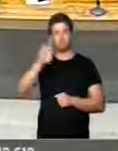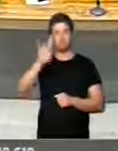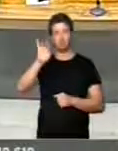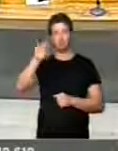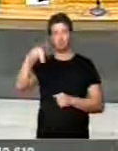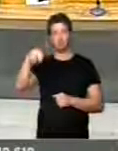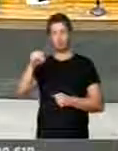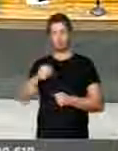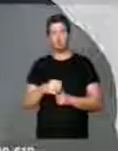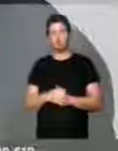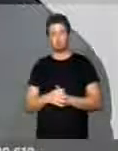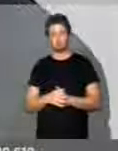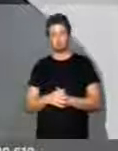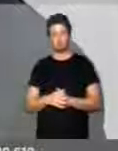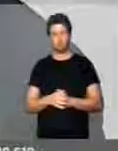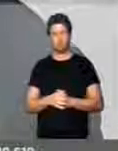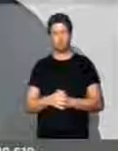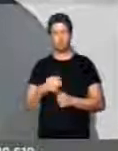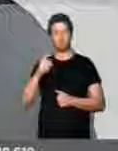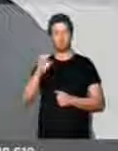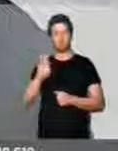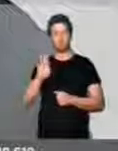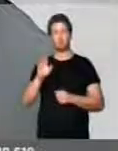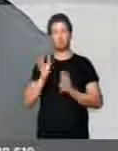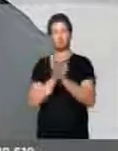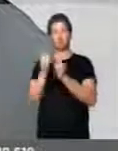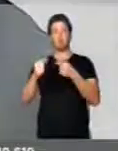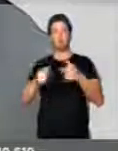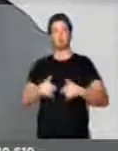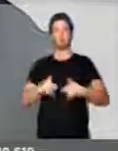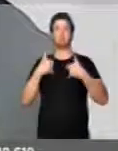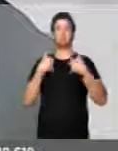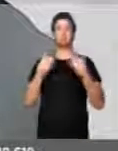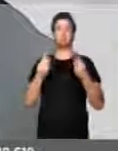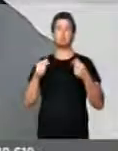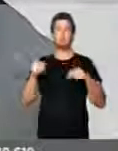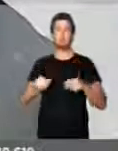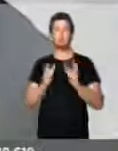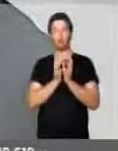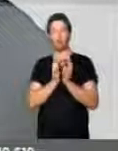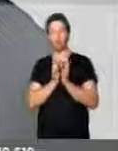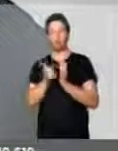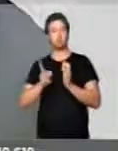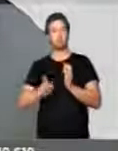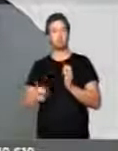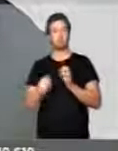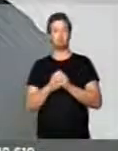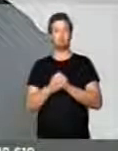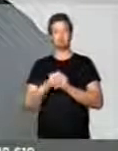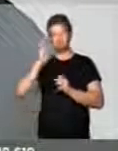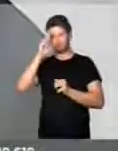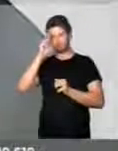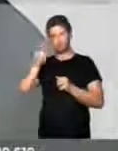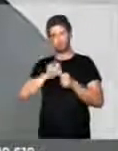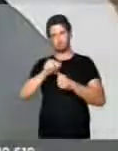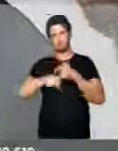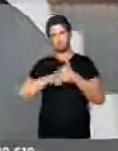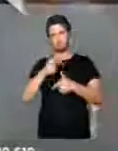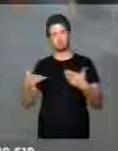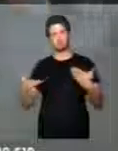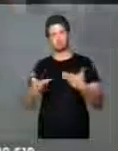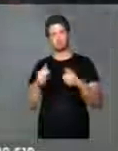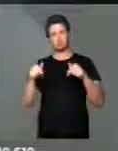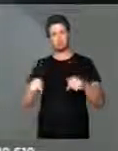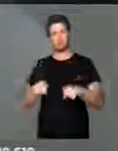deputado do nosso partido PSB, que muito nos honra a nossa convivência, vossa excelência que desenvolve um grande trabalho